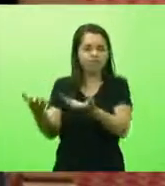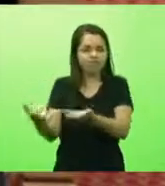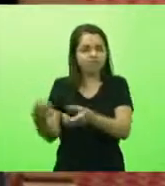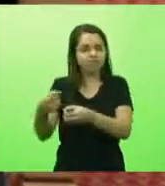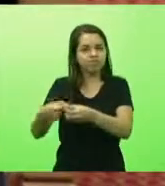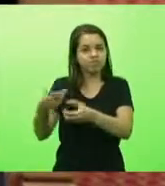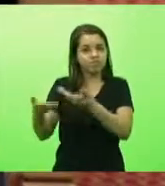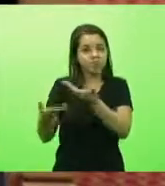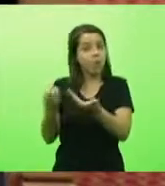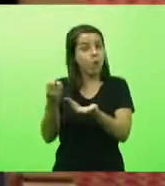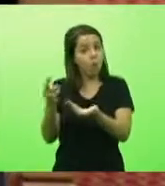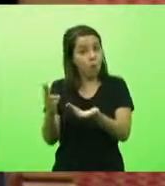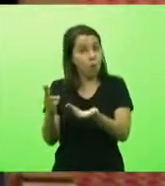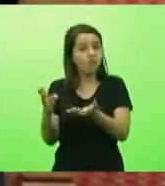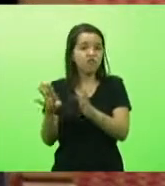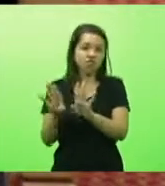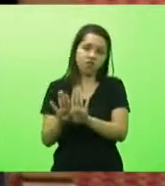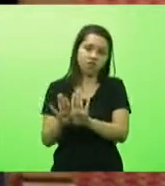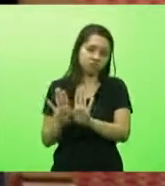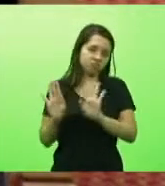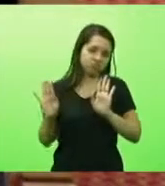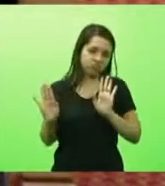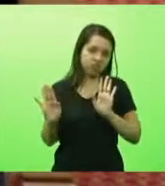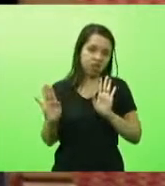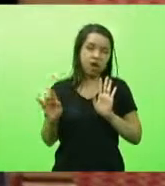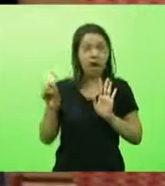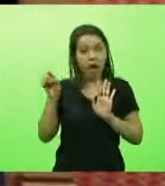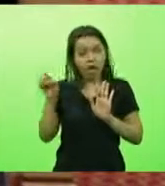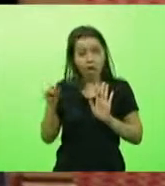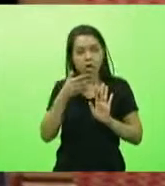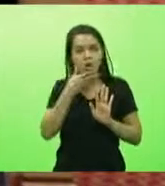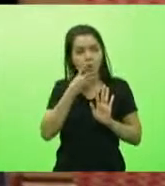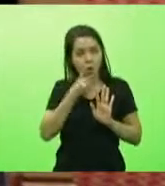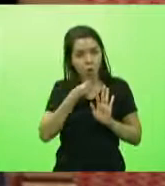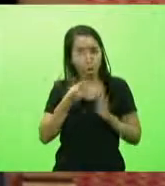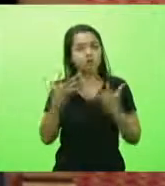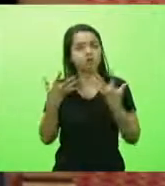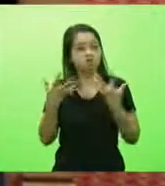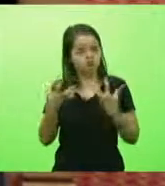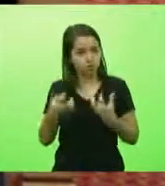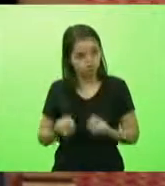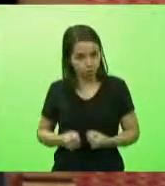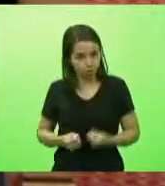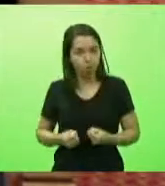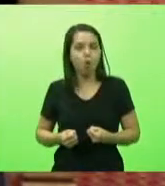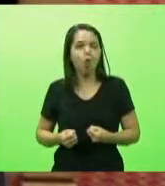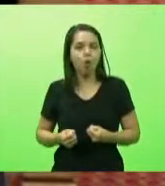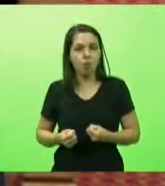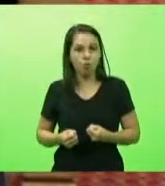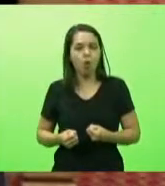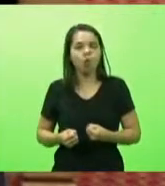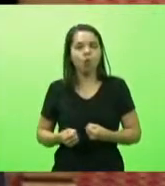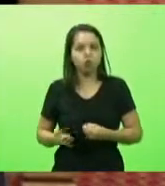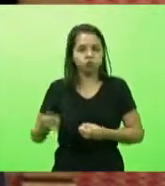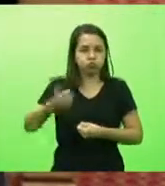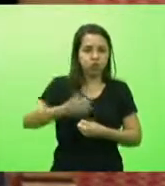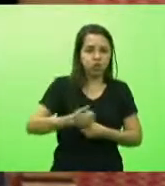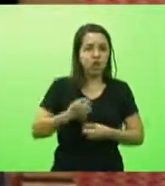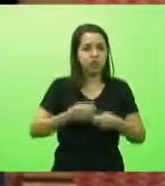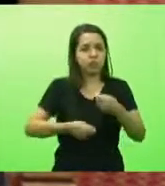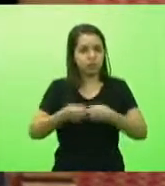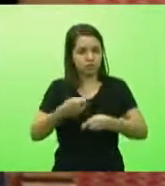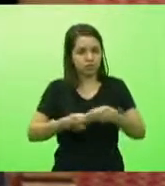Ele pegou a administração desse hospital de agosto e lá, um hospital com 52 leitos,